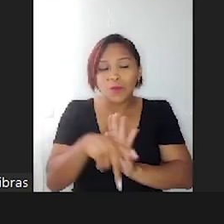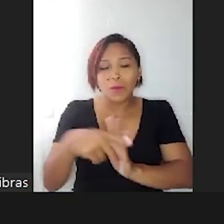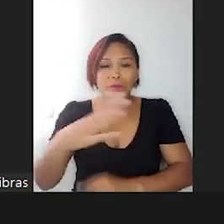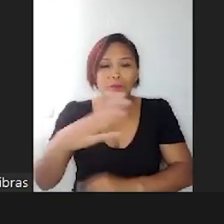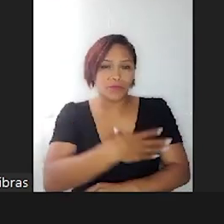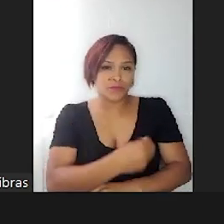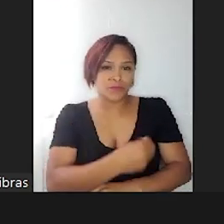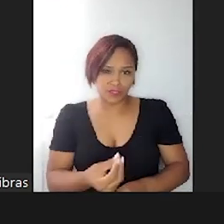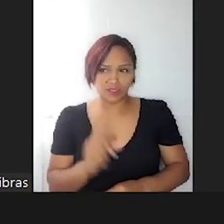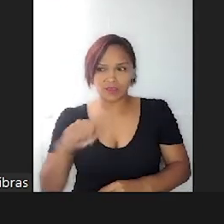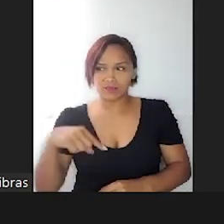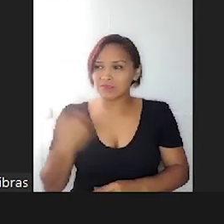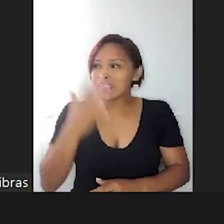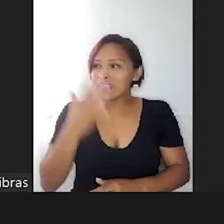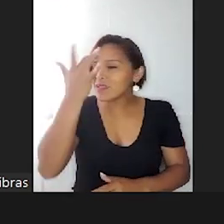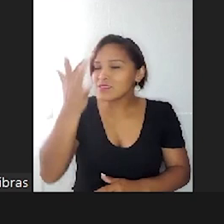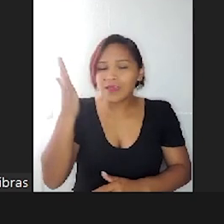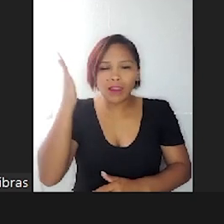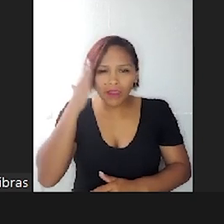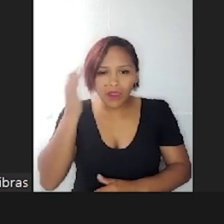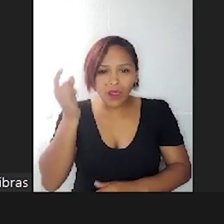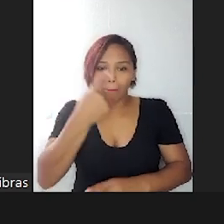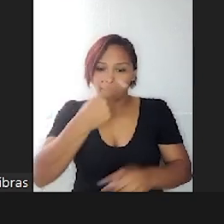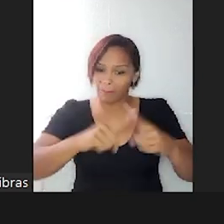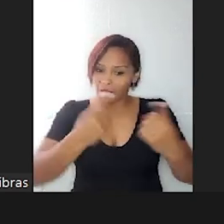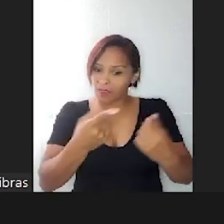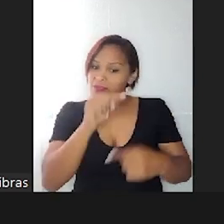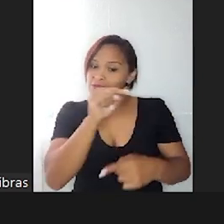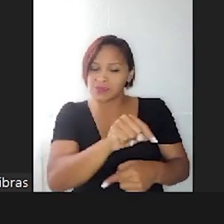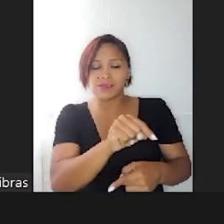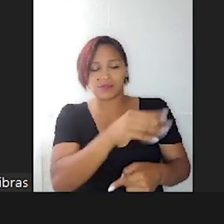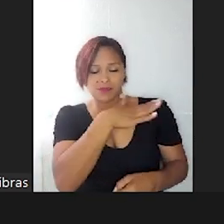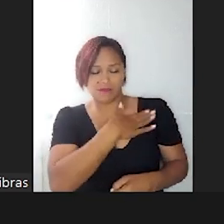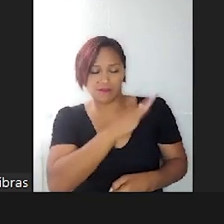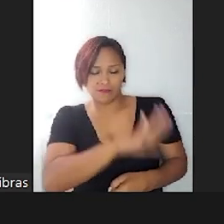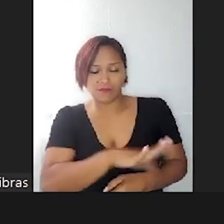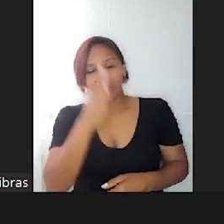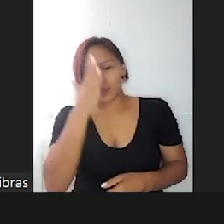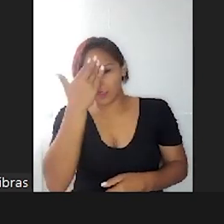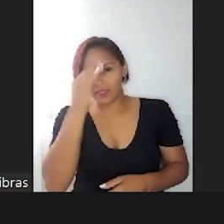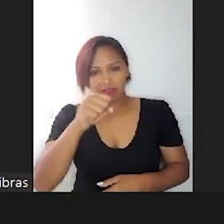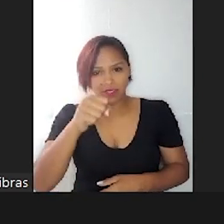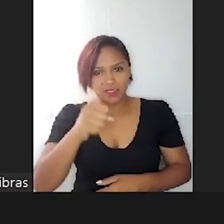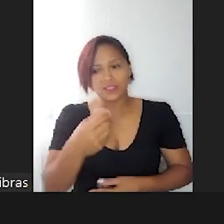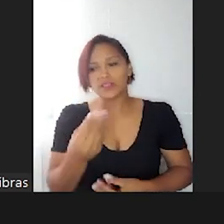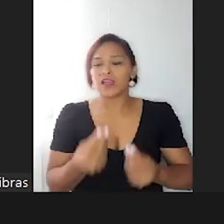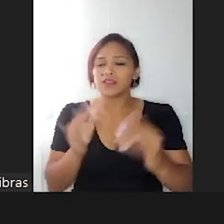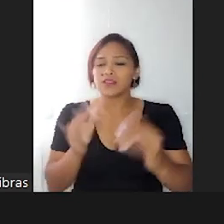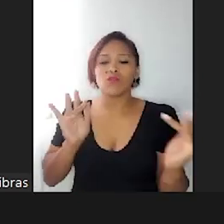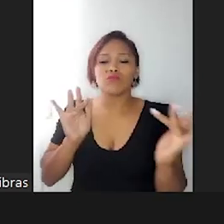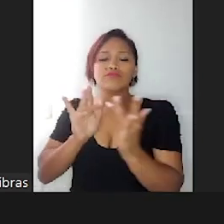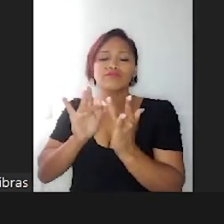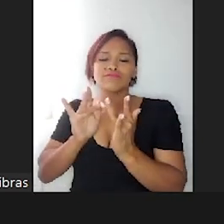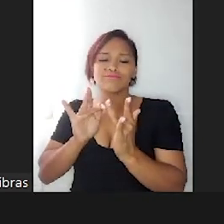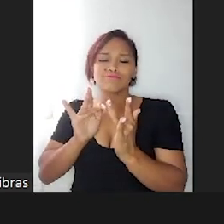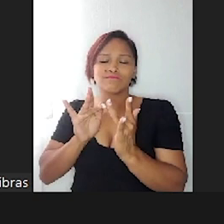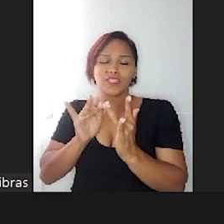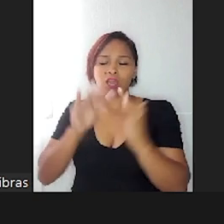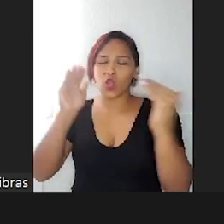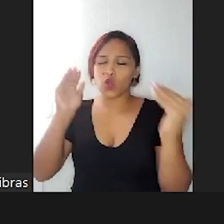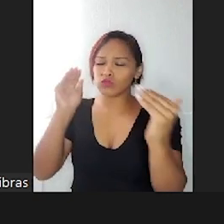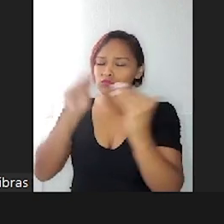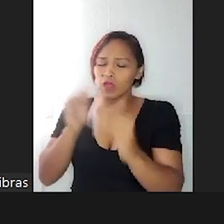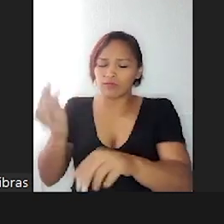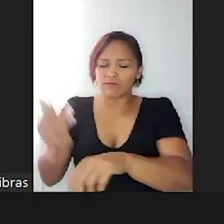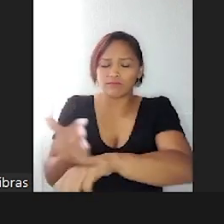subestima o quanto eles sim estão conectados com a gente emocionalmente,